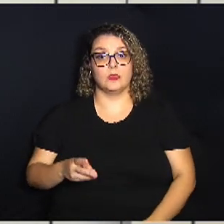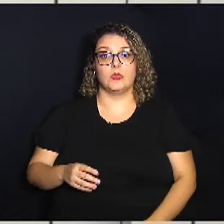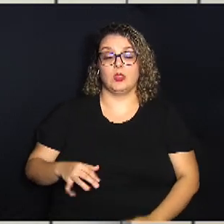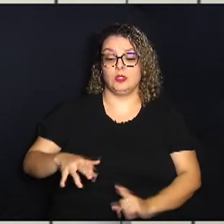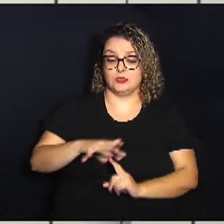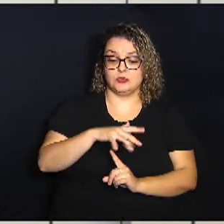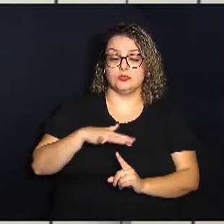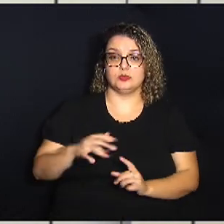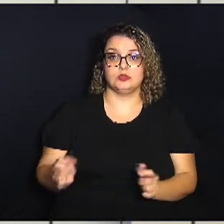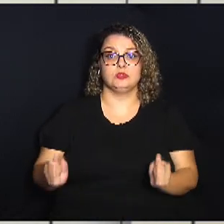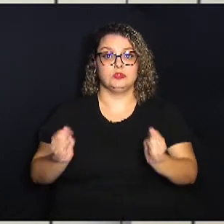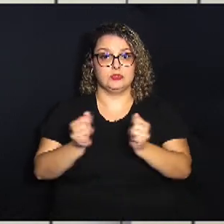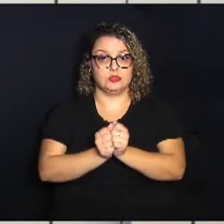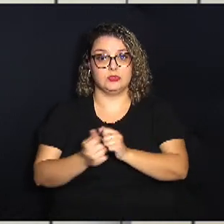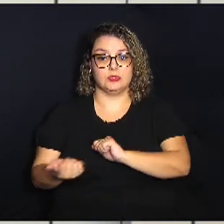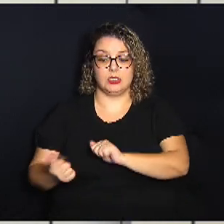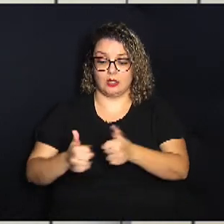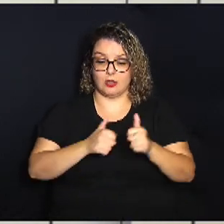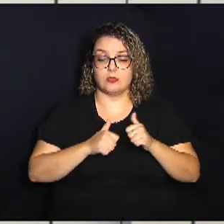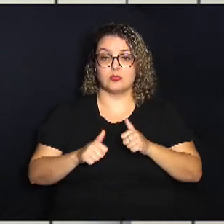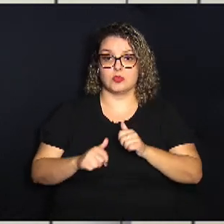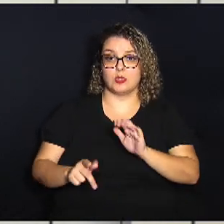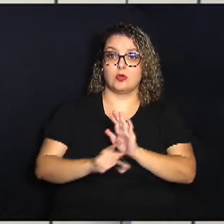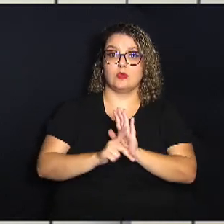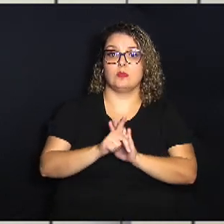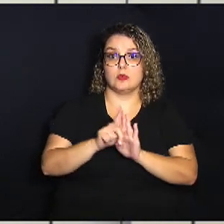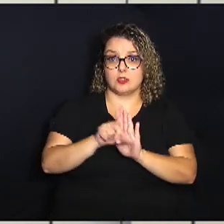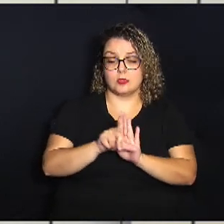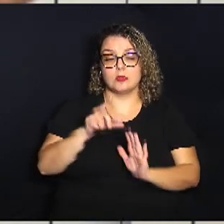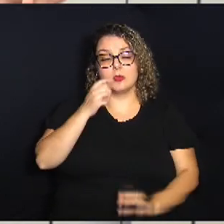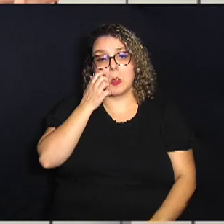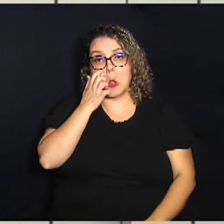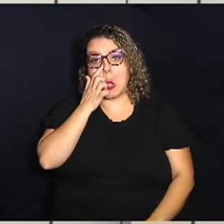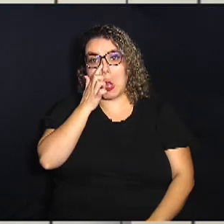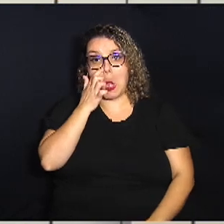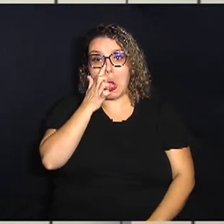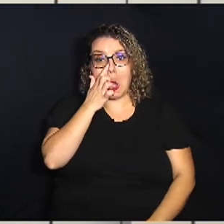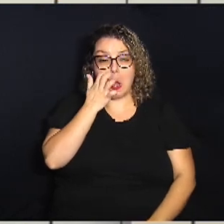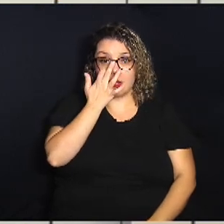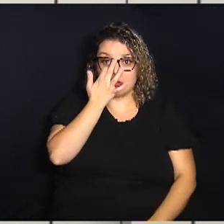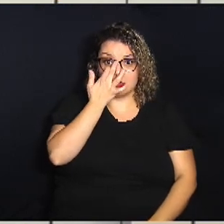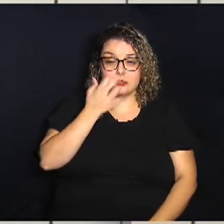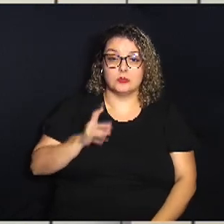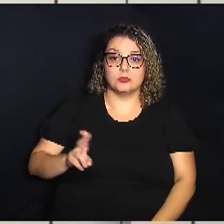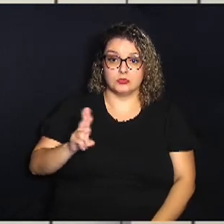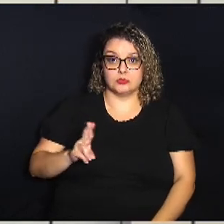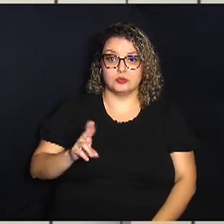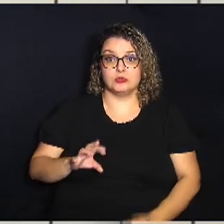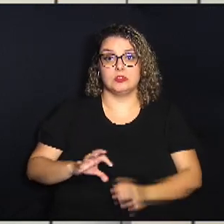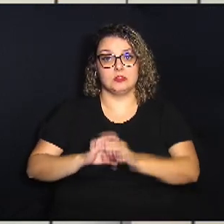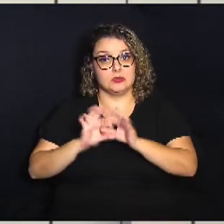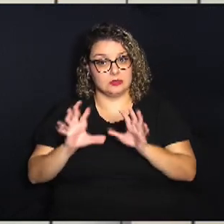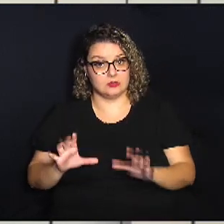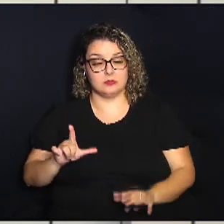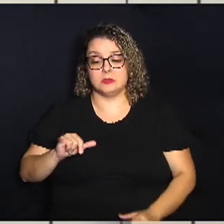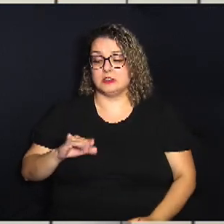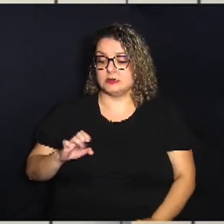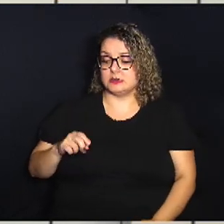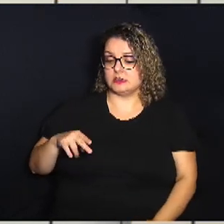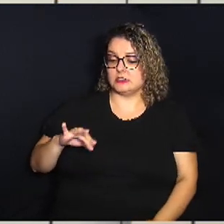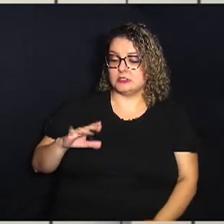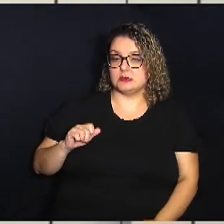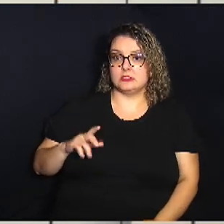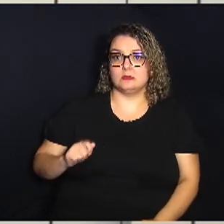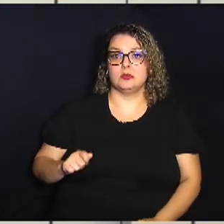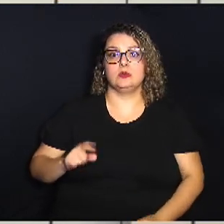se reuniu e analisou o projeto de lei que prevê a instalação e o licenciamento de infraestrutura de suporte